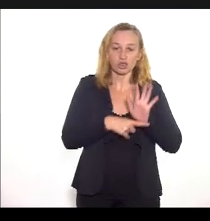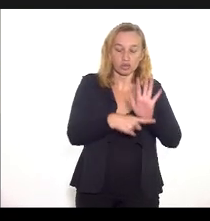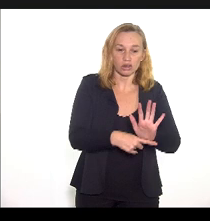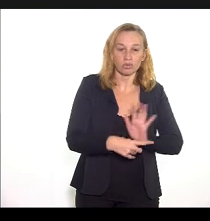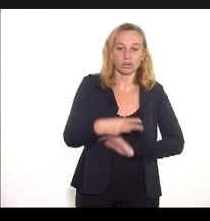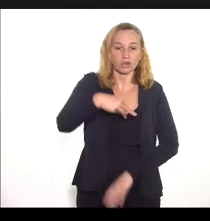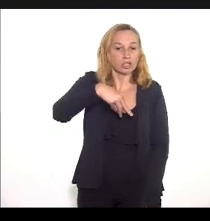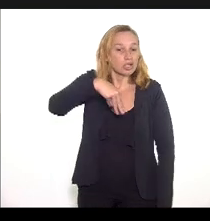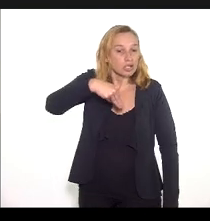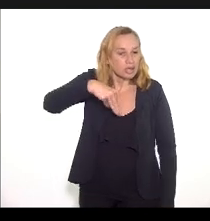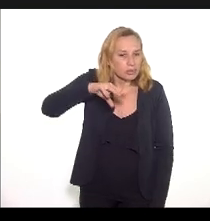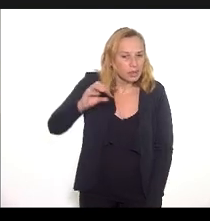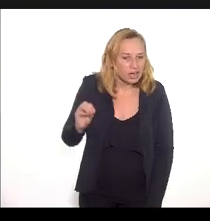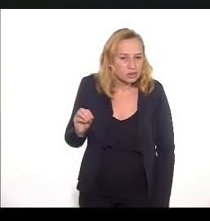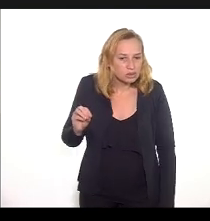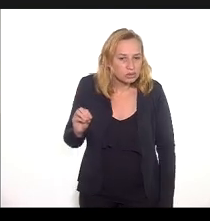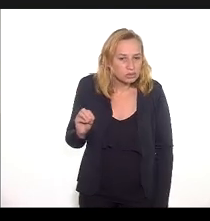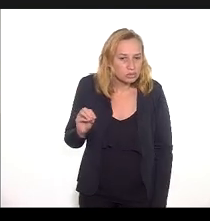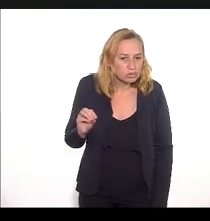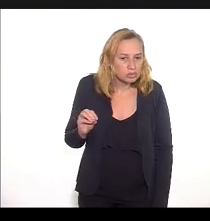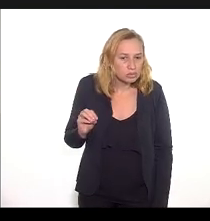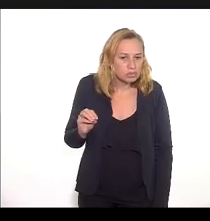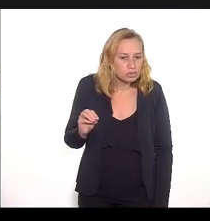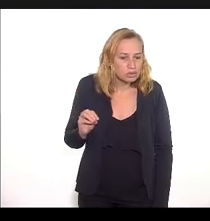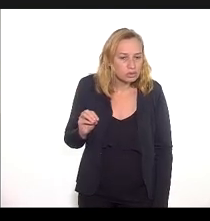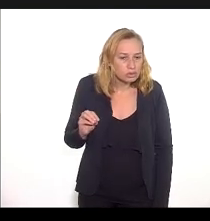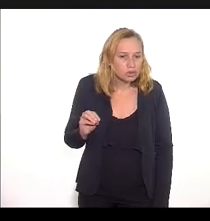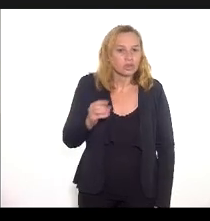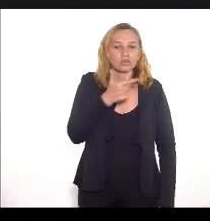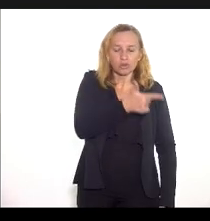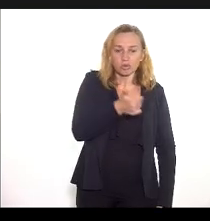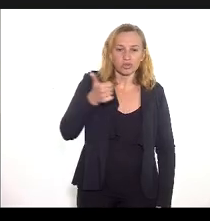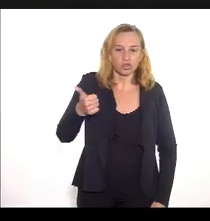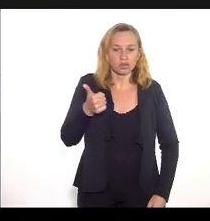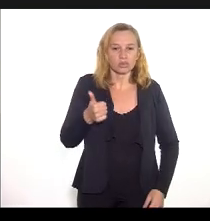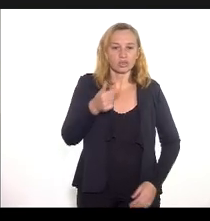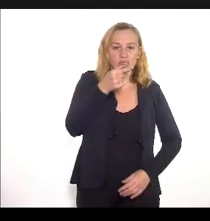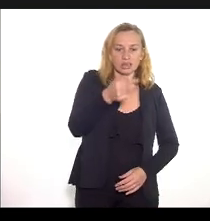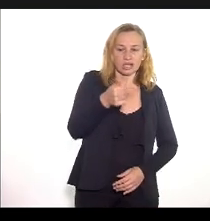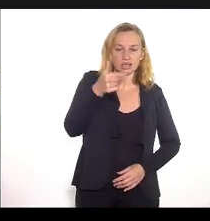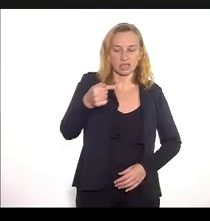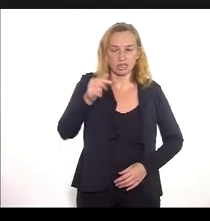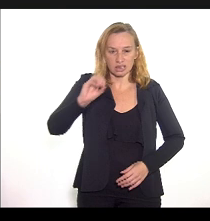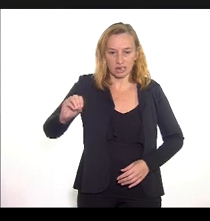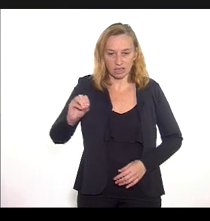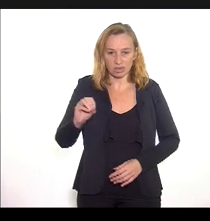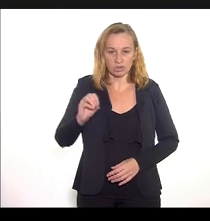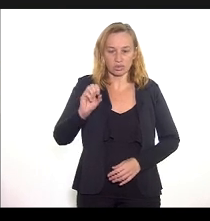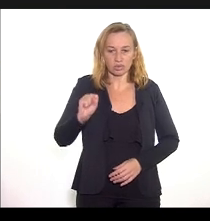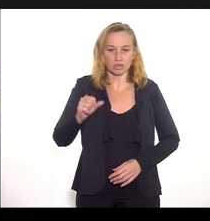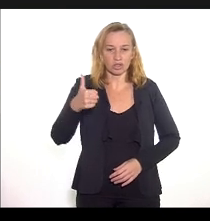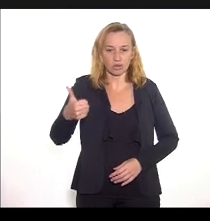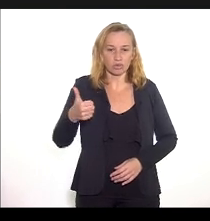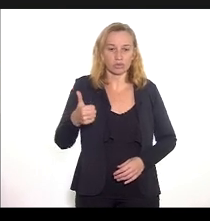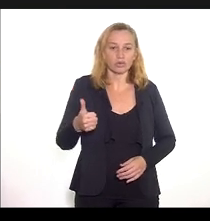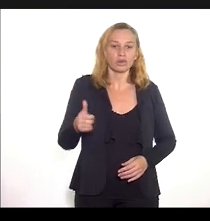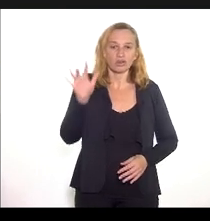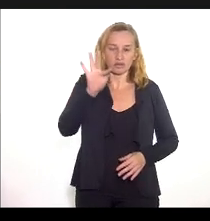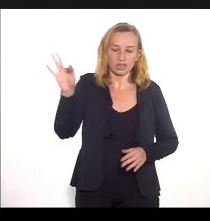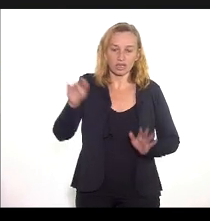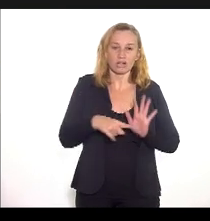março de 2021 781 leitos com financiamento federal